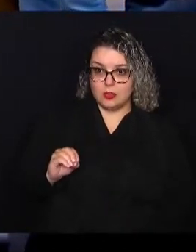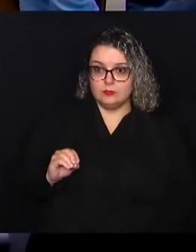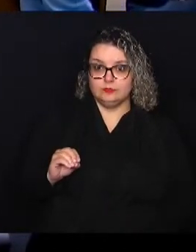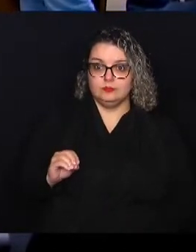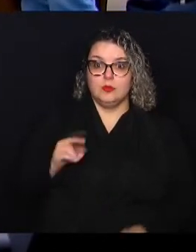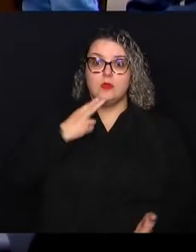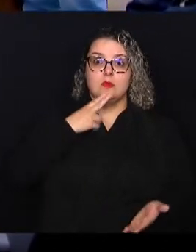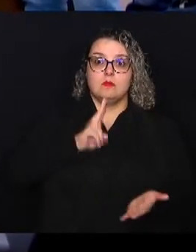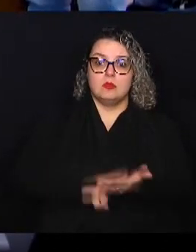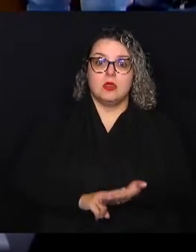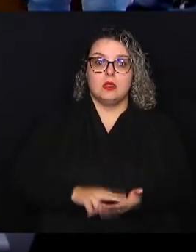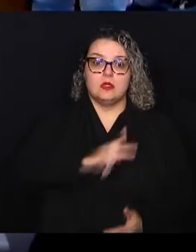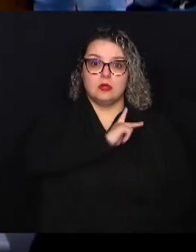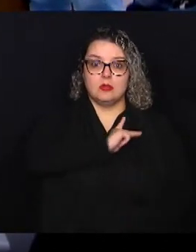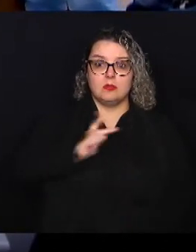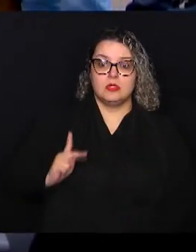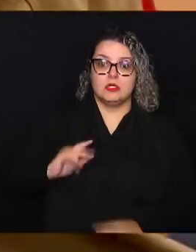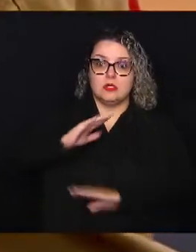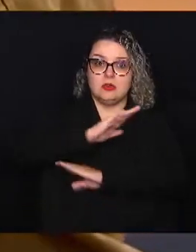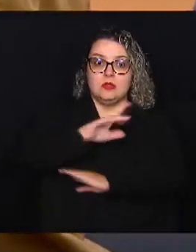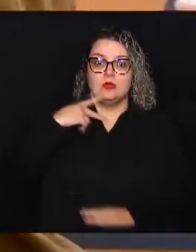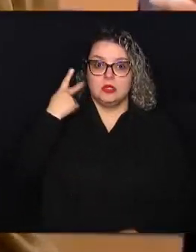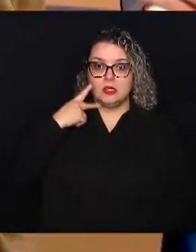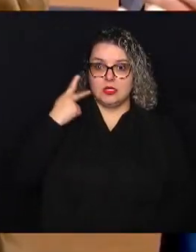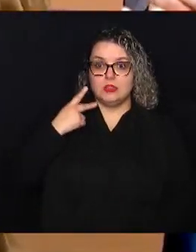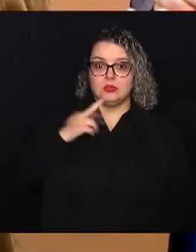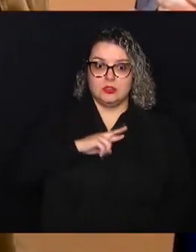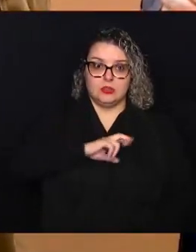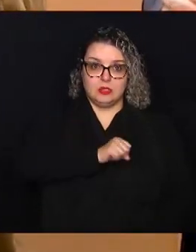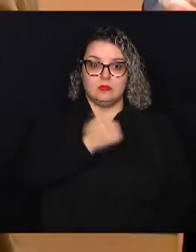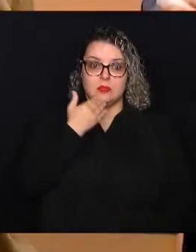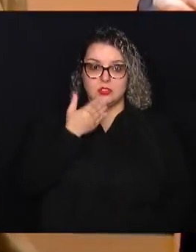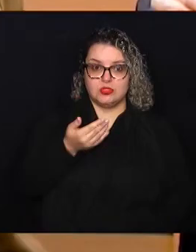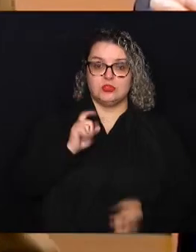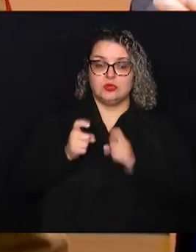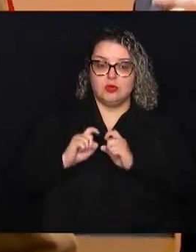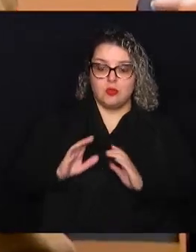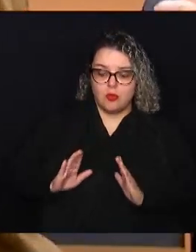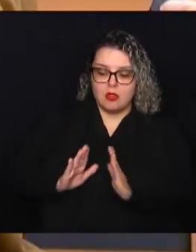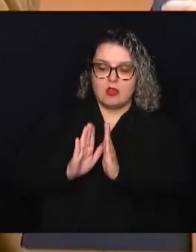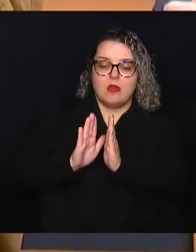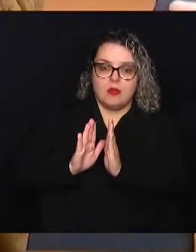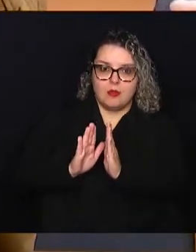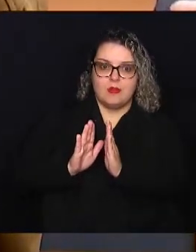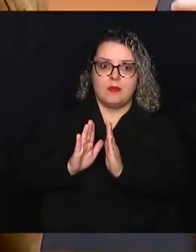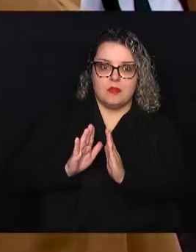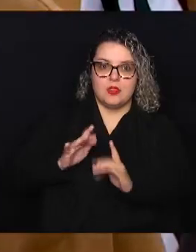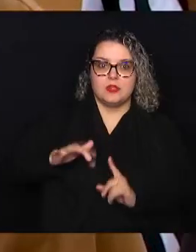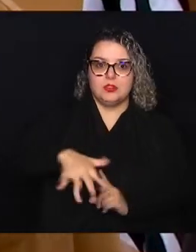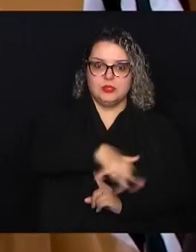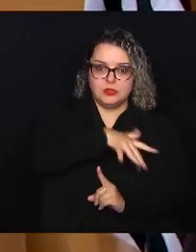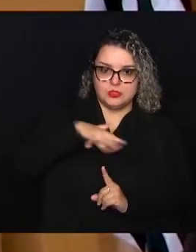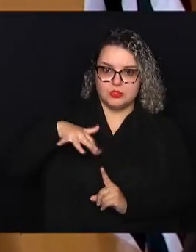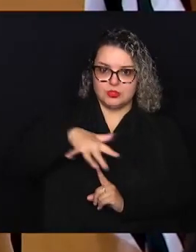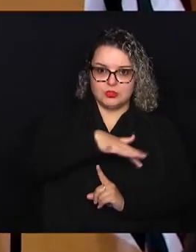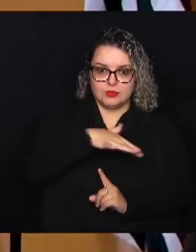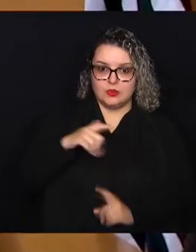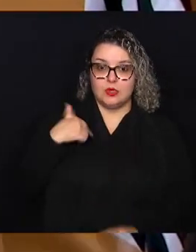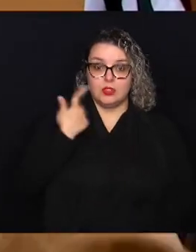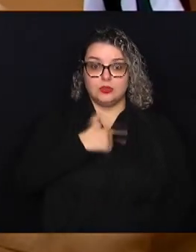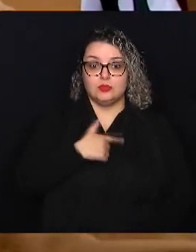ao presidente da Câmara, o vereador Luiz Rossini, solicitando uma reunião com a Frente Parlamentar Ambientalista. Nós estamos